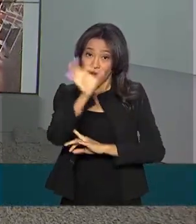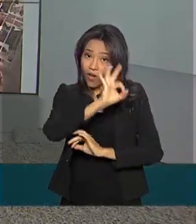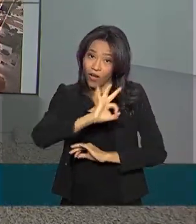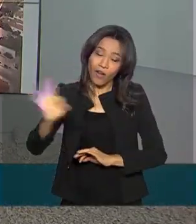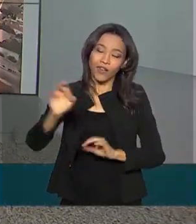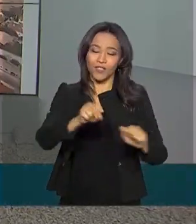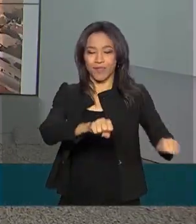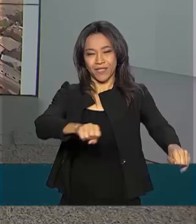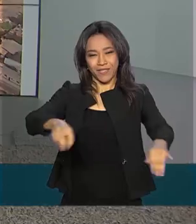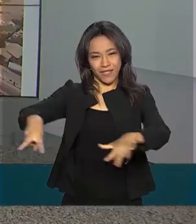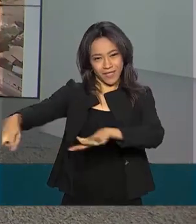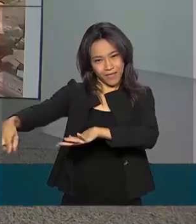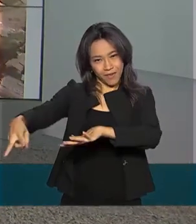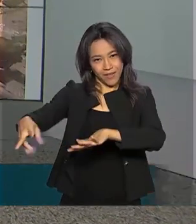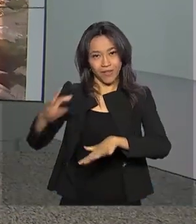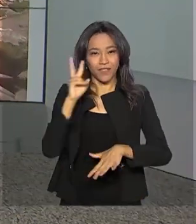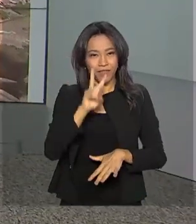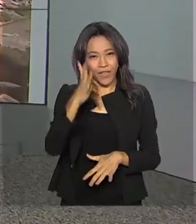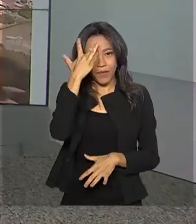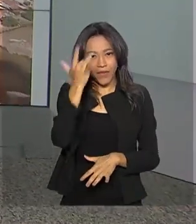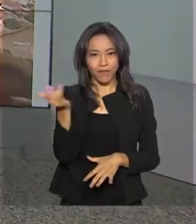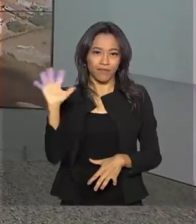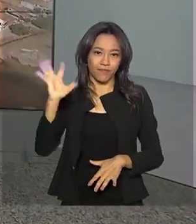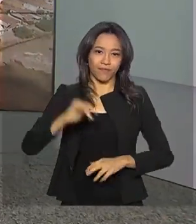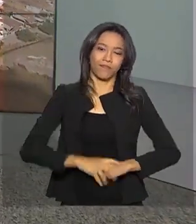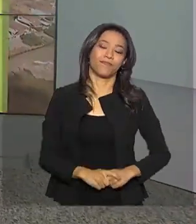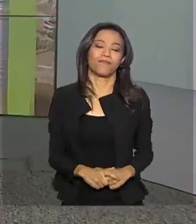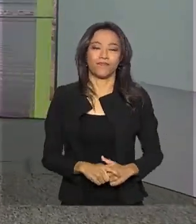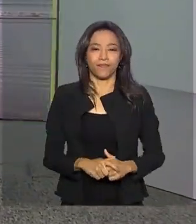ótima semana para você e a gente se vê amanhã. Até lá!